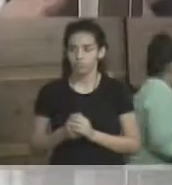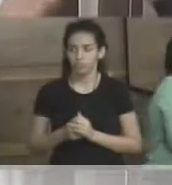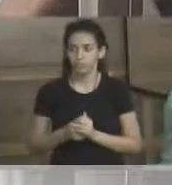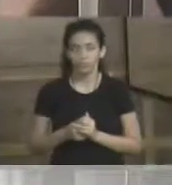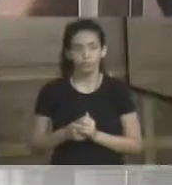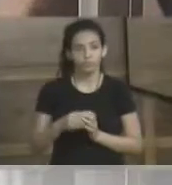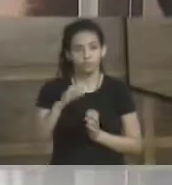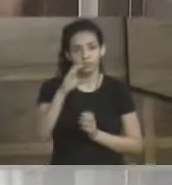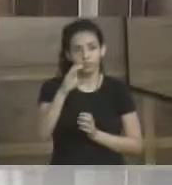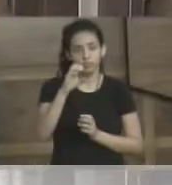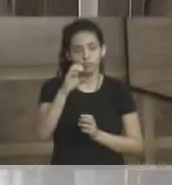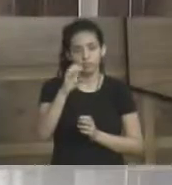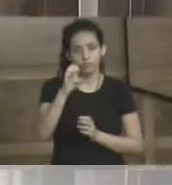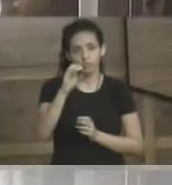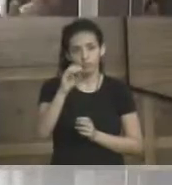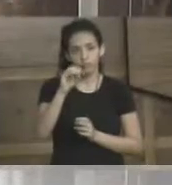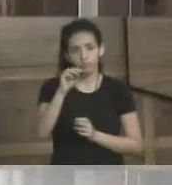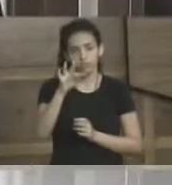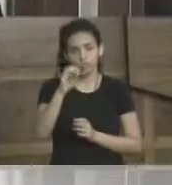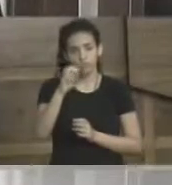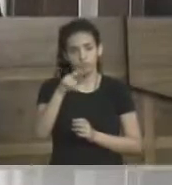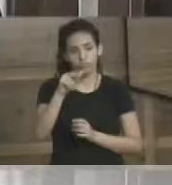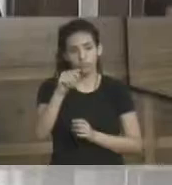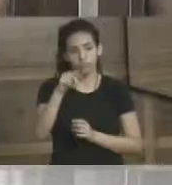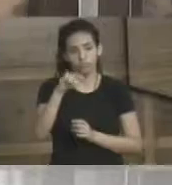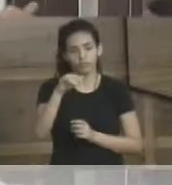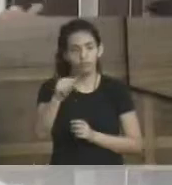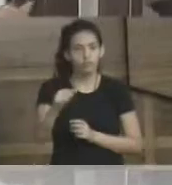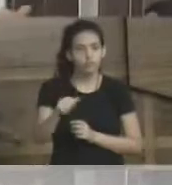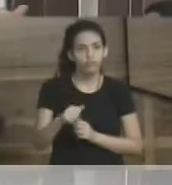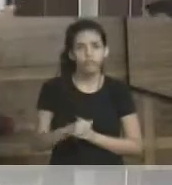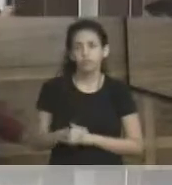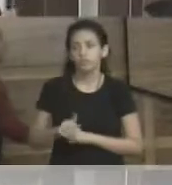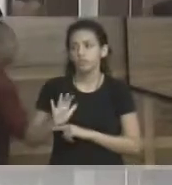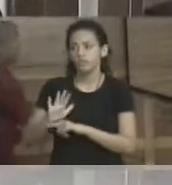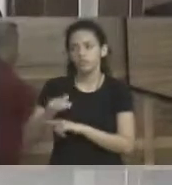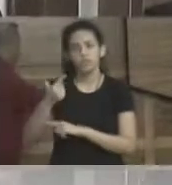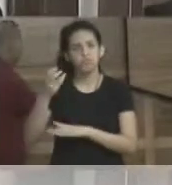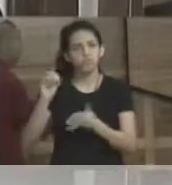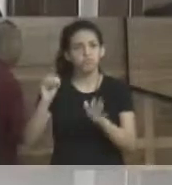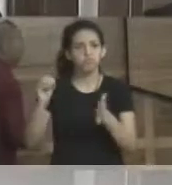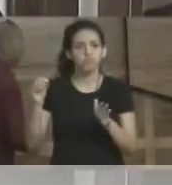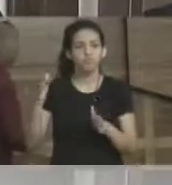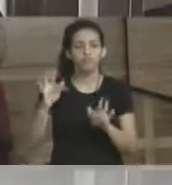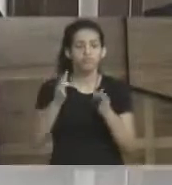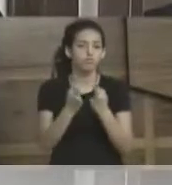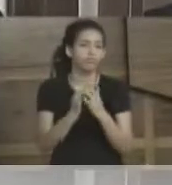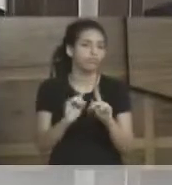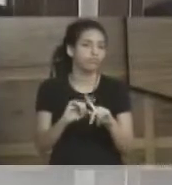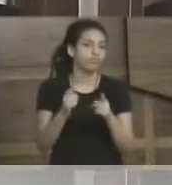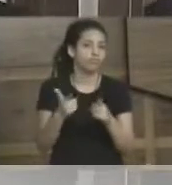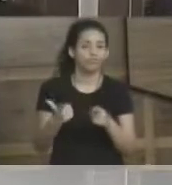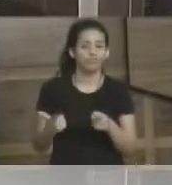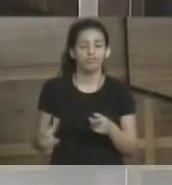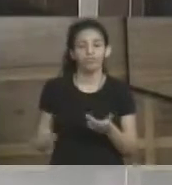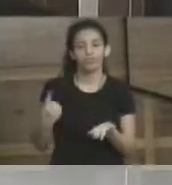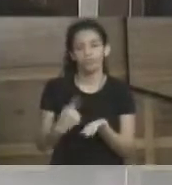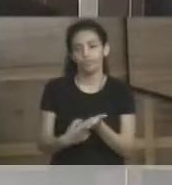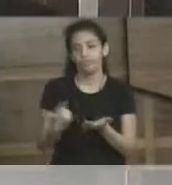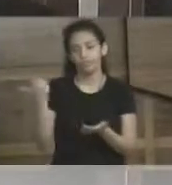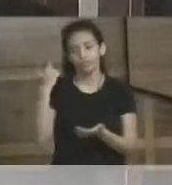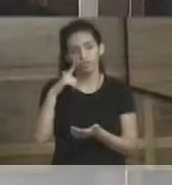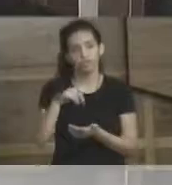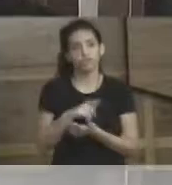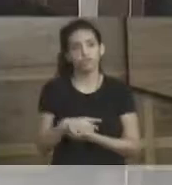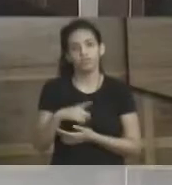A ecoterapia, que atendeu, acho que de 100 a 200 famílias no último ano, que, infelizmente, não teve o convênio renovado. Na sexta-feira